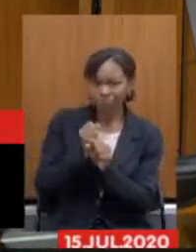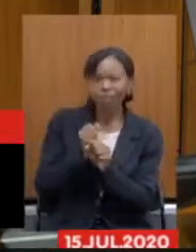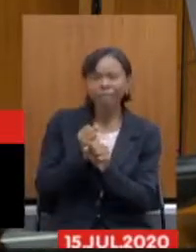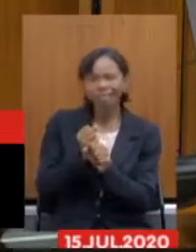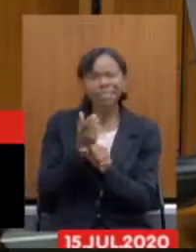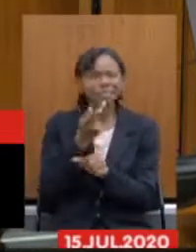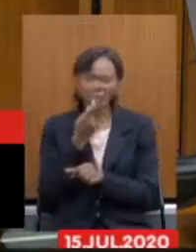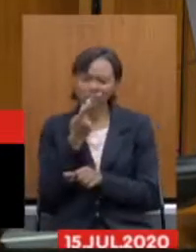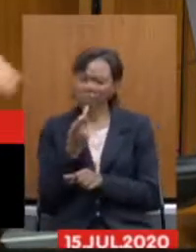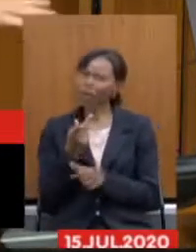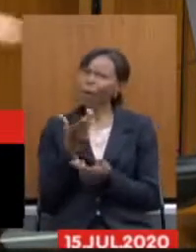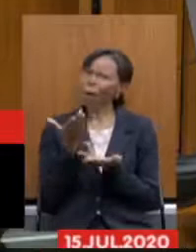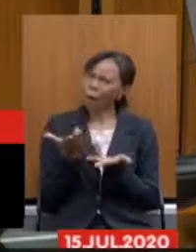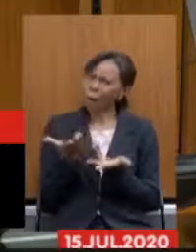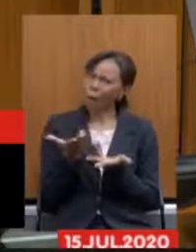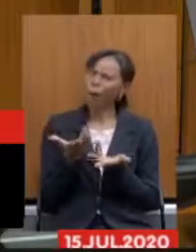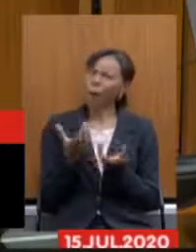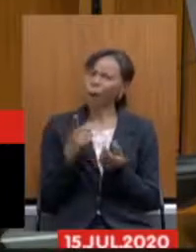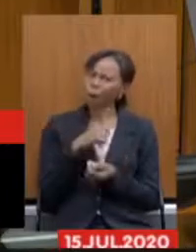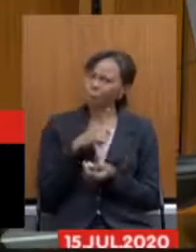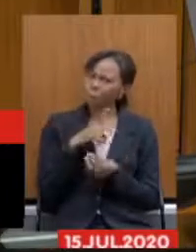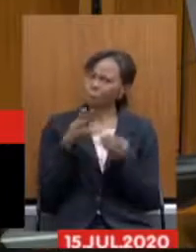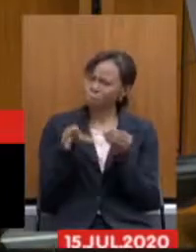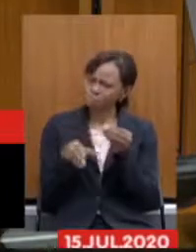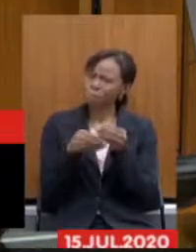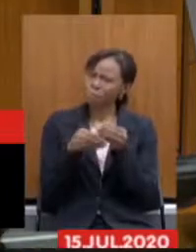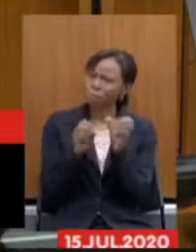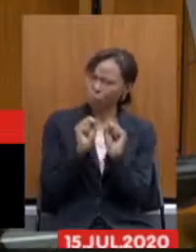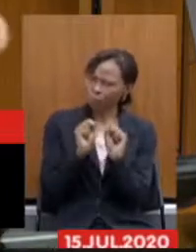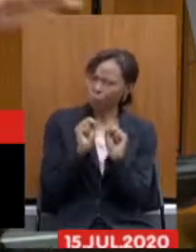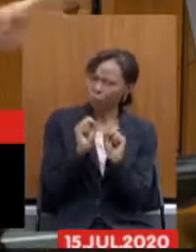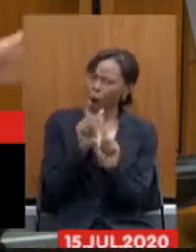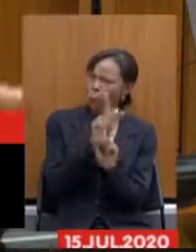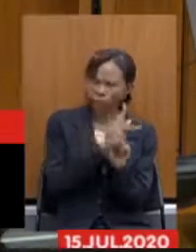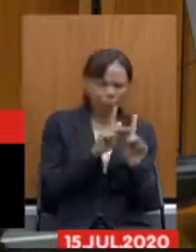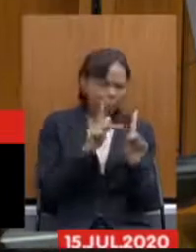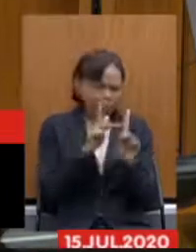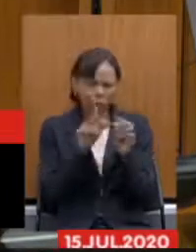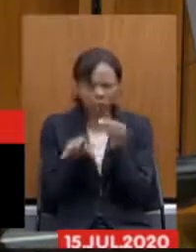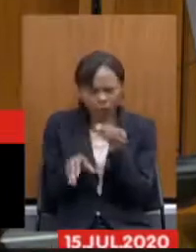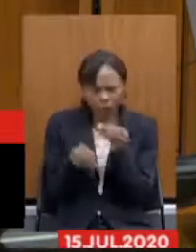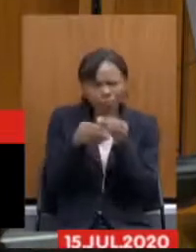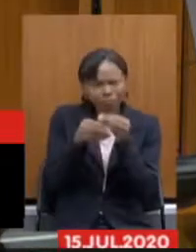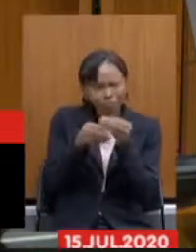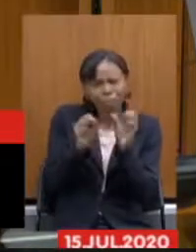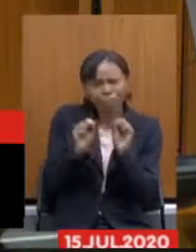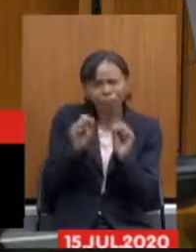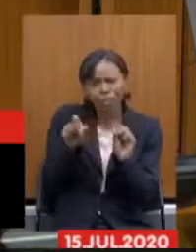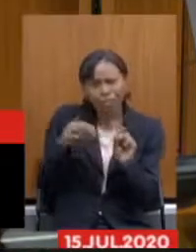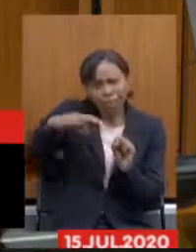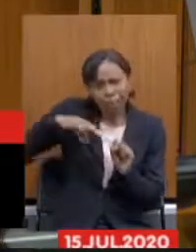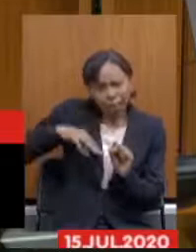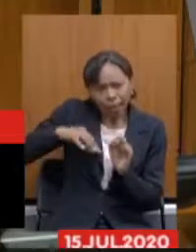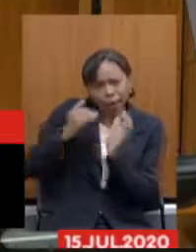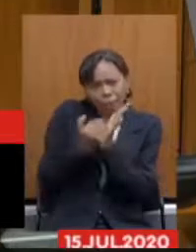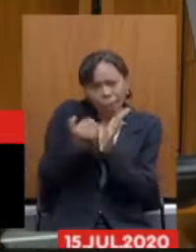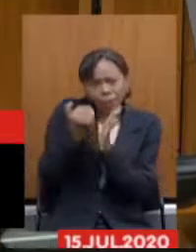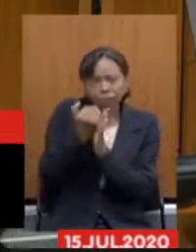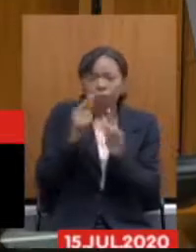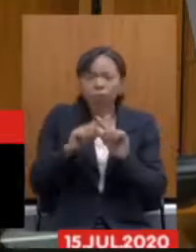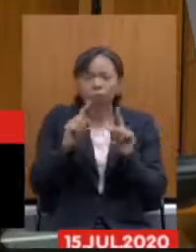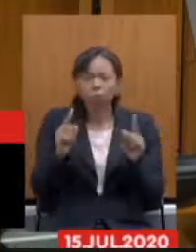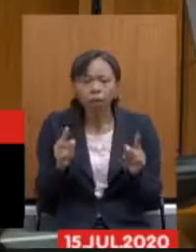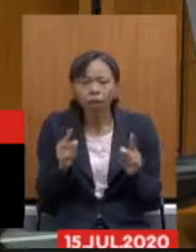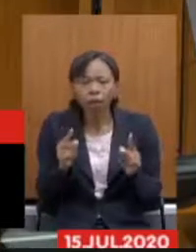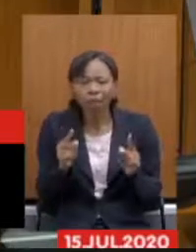olha tem a complementar você pode colocar lá uma previdência complementar que vai aumentar seu salário só que ao